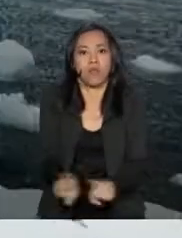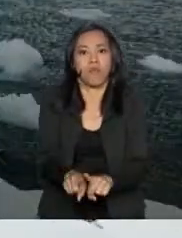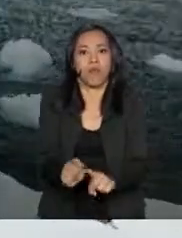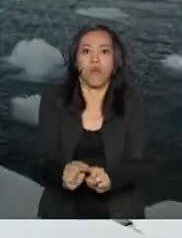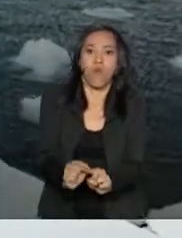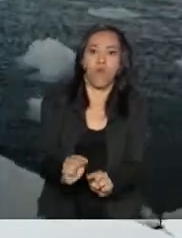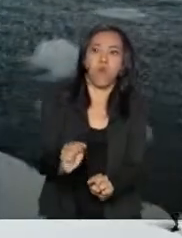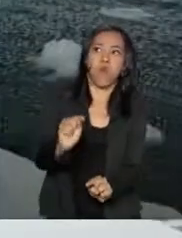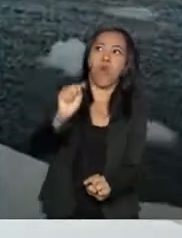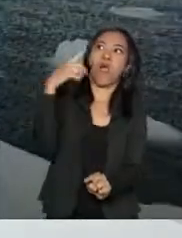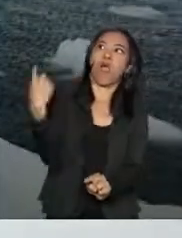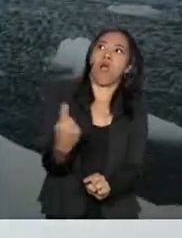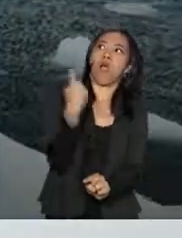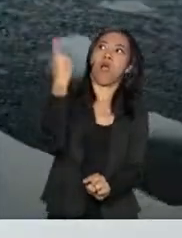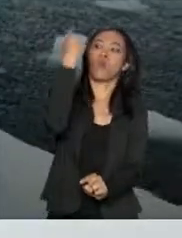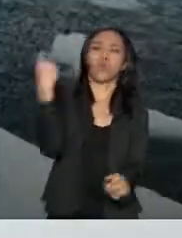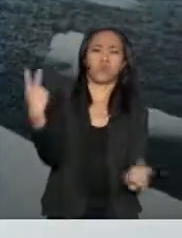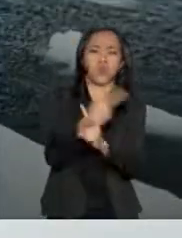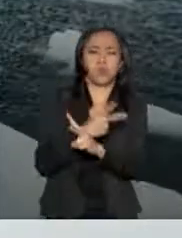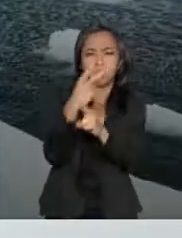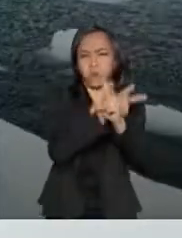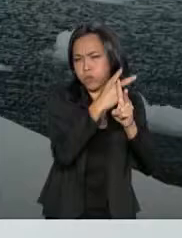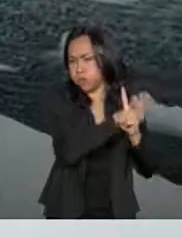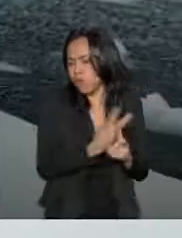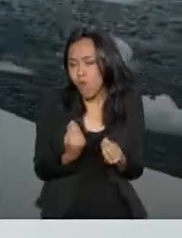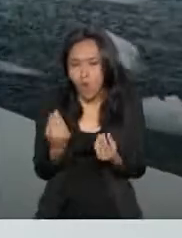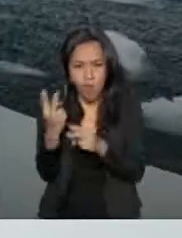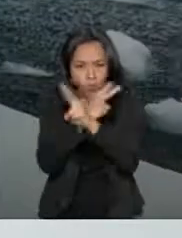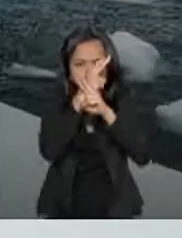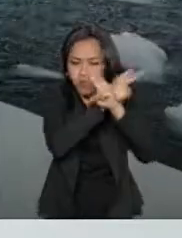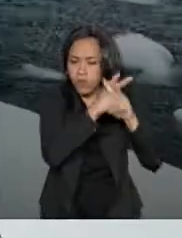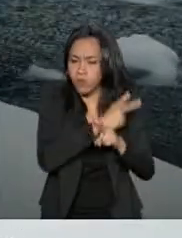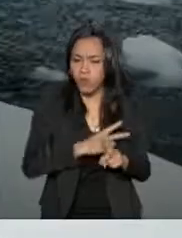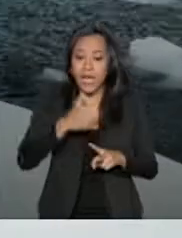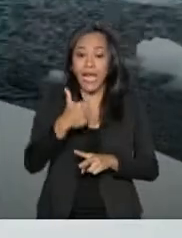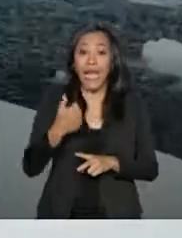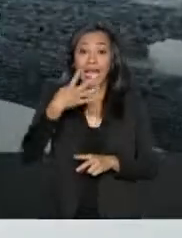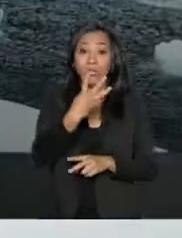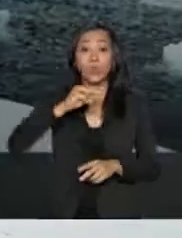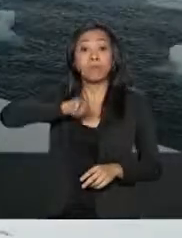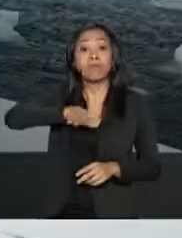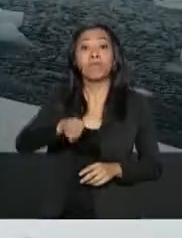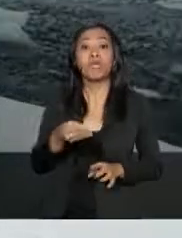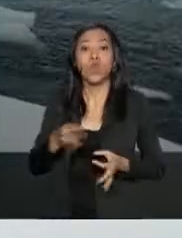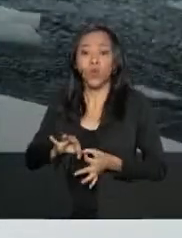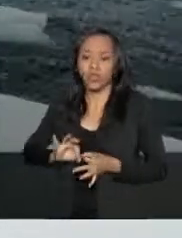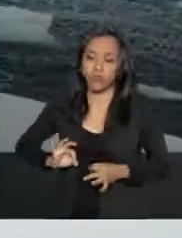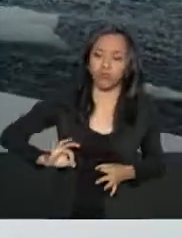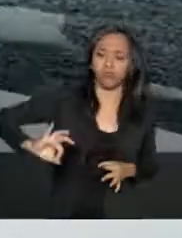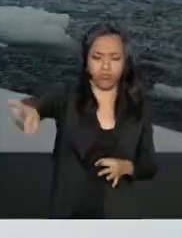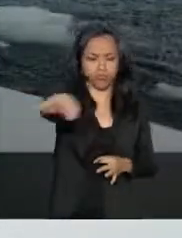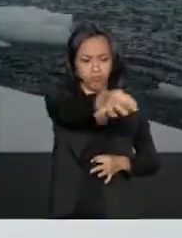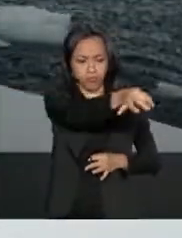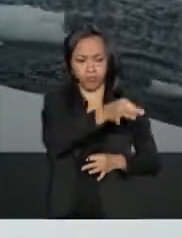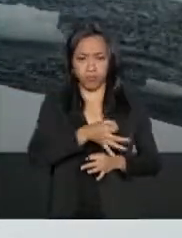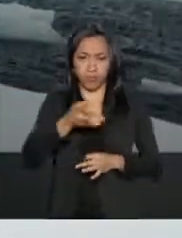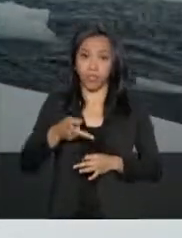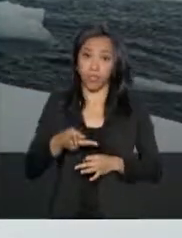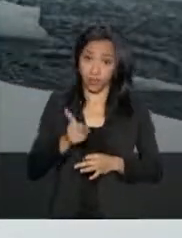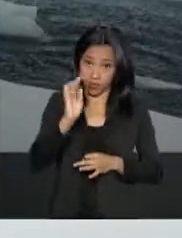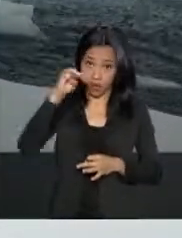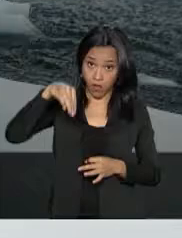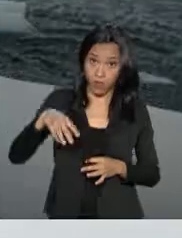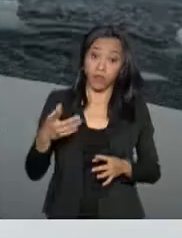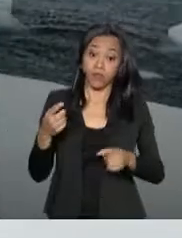venta no mundo. E com cerca de 14 milhões de quilômetros quadrados, exerce o papel de um grande regulador